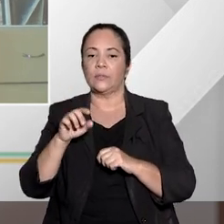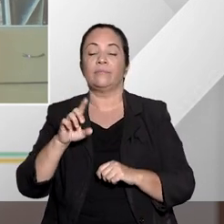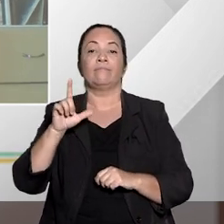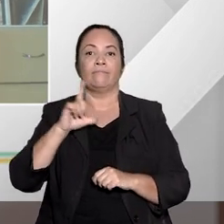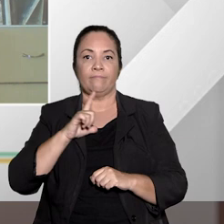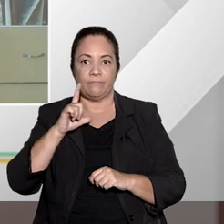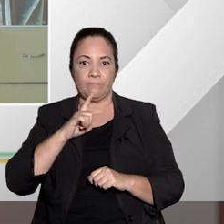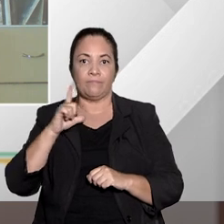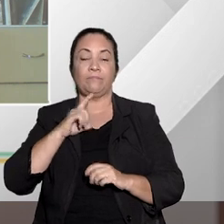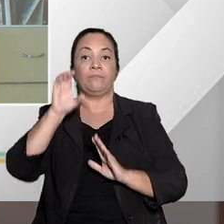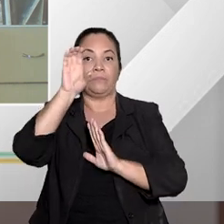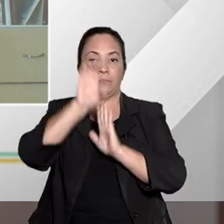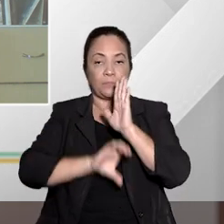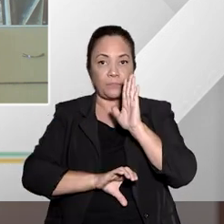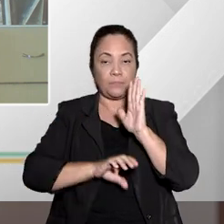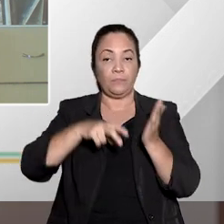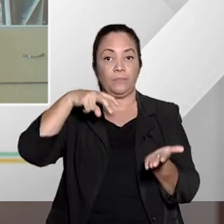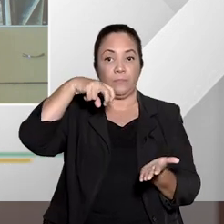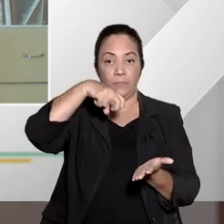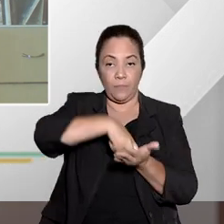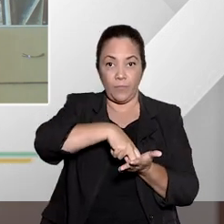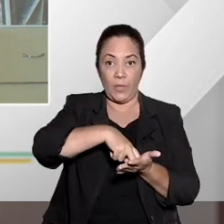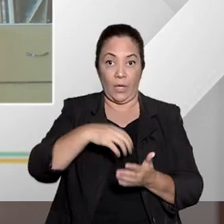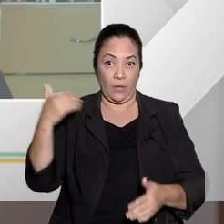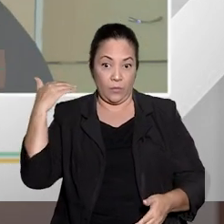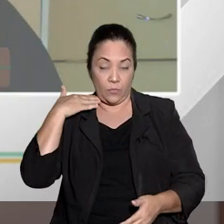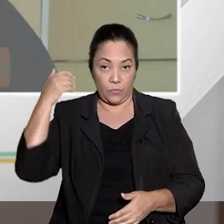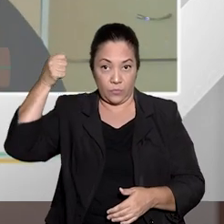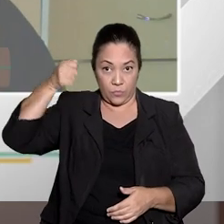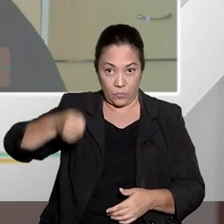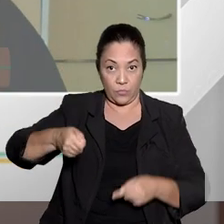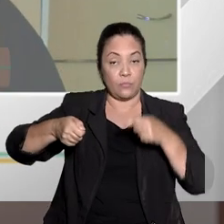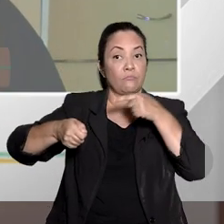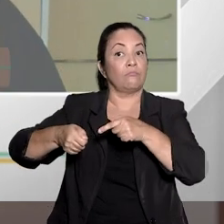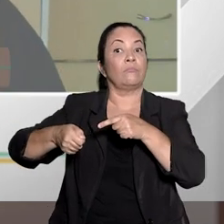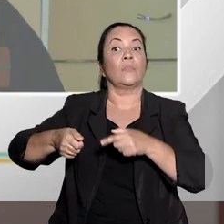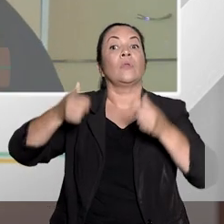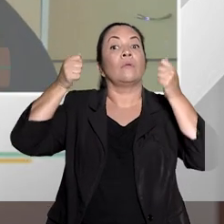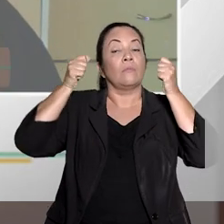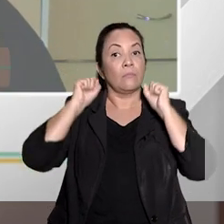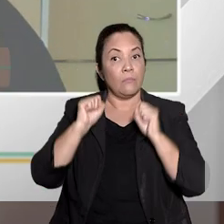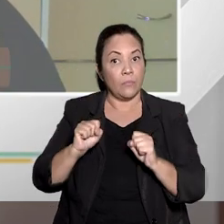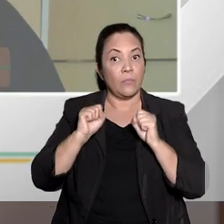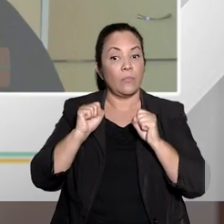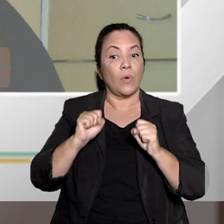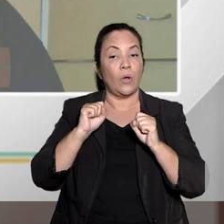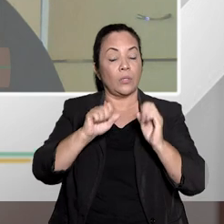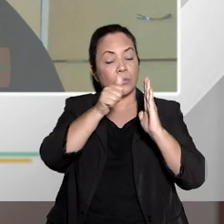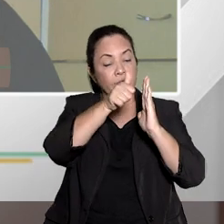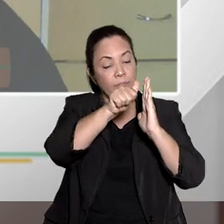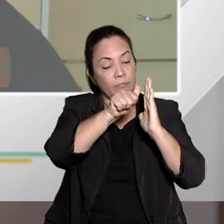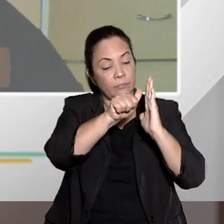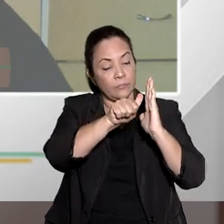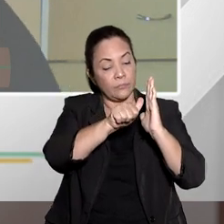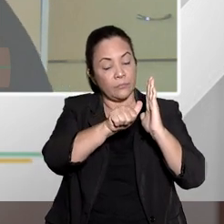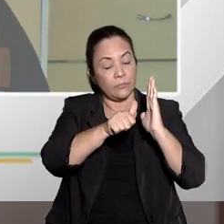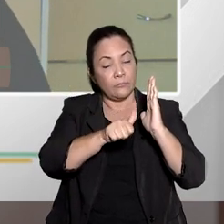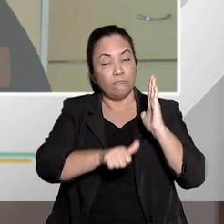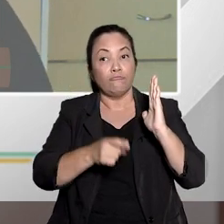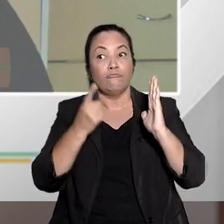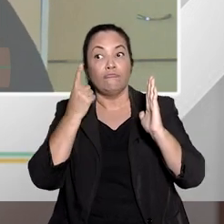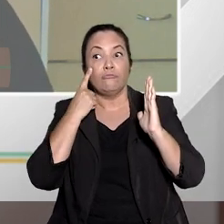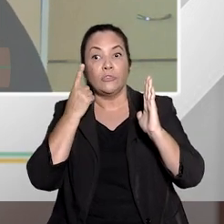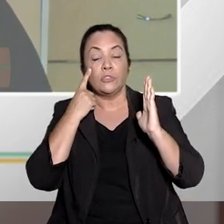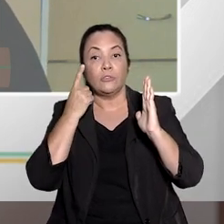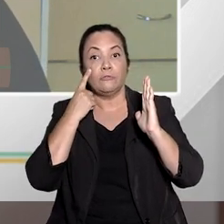colocadas no próprio Código de Processo Penal. Veja, o juiz, no caso concreto, ele pode valorar aquelas circunstâncias e ver